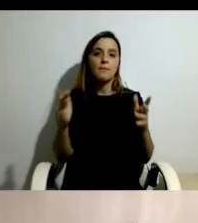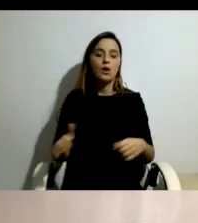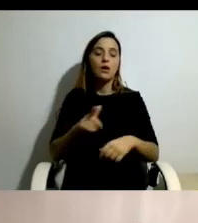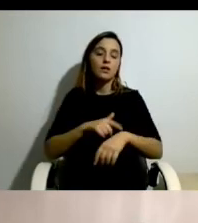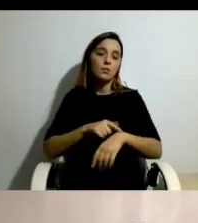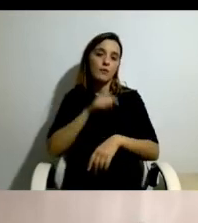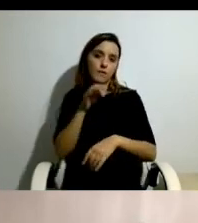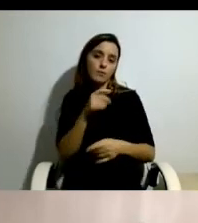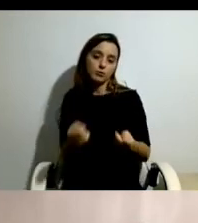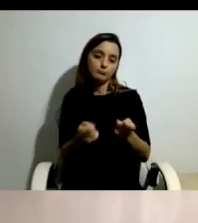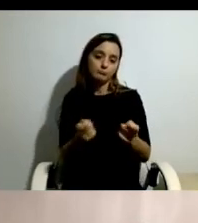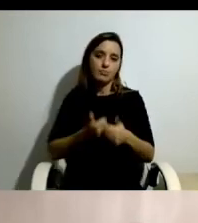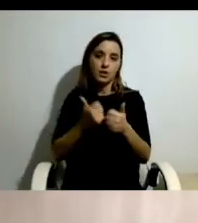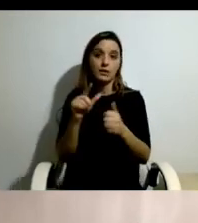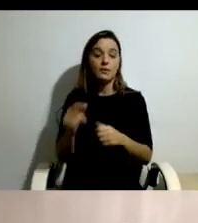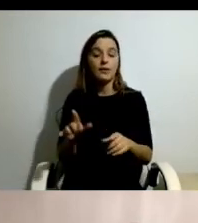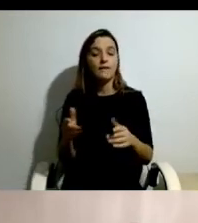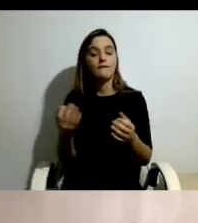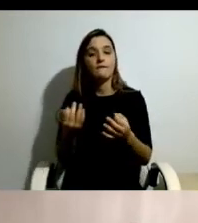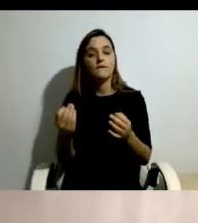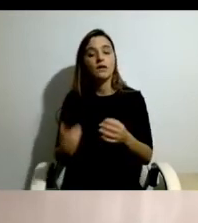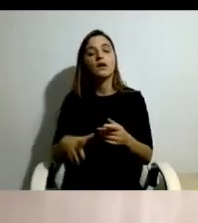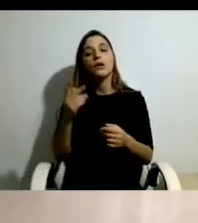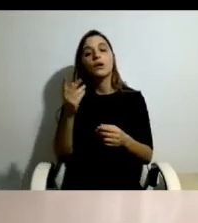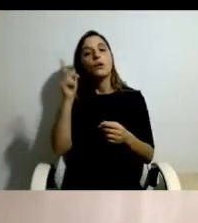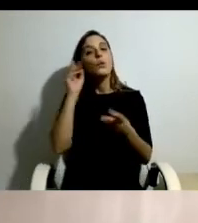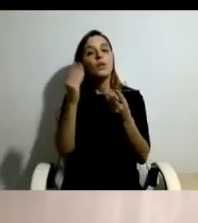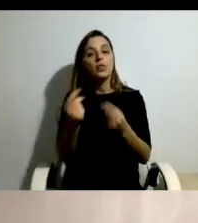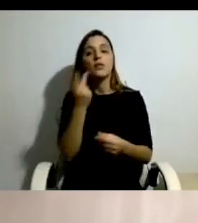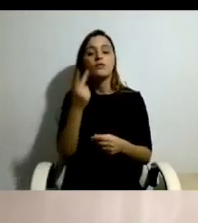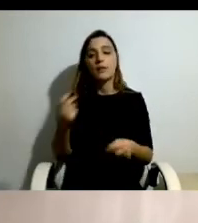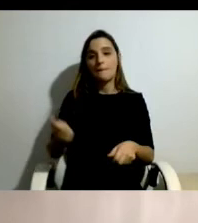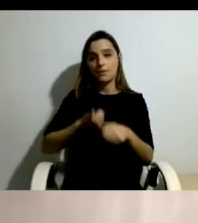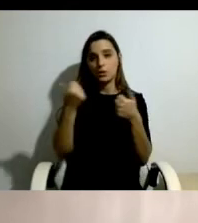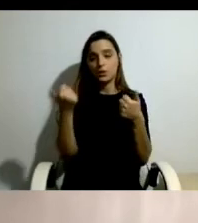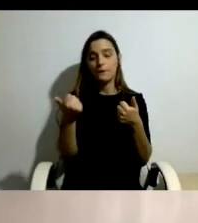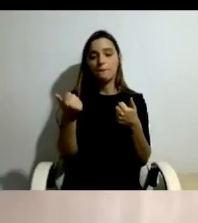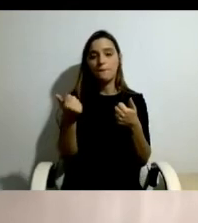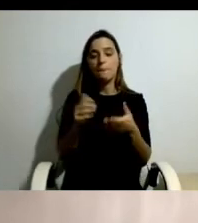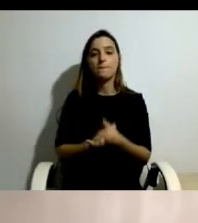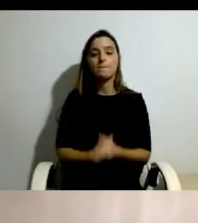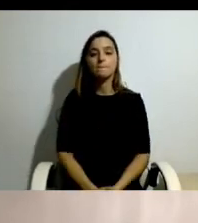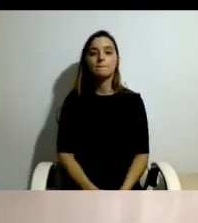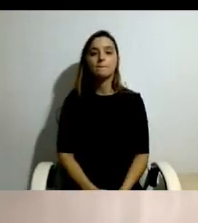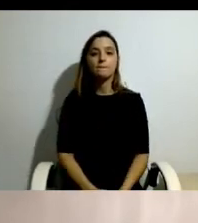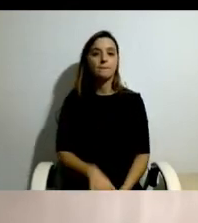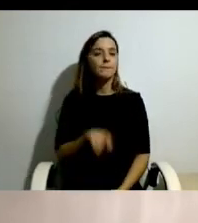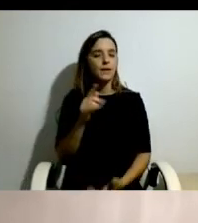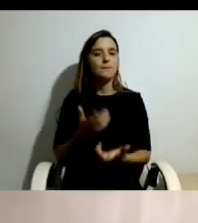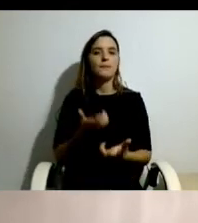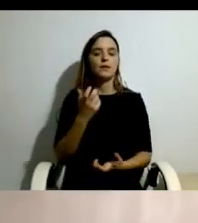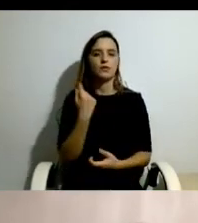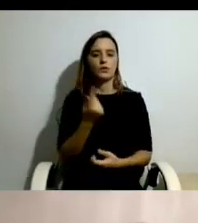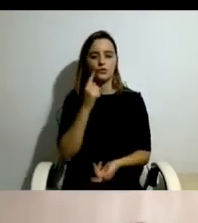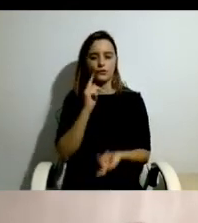E também uma melhoria na qualidade de vida e saúde dos elementos familiares. Isto é um impacto, nós conseguimos avaliar isto de forma